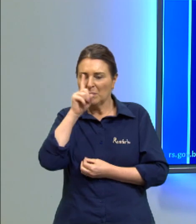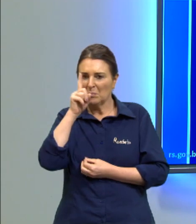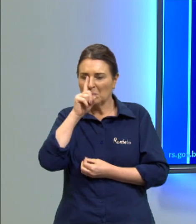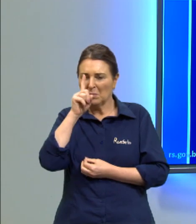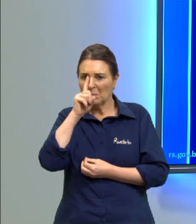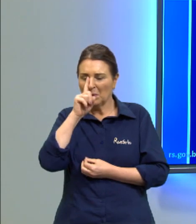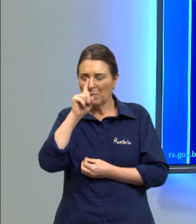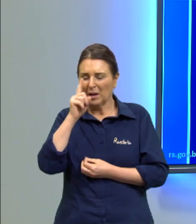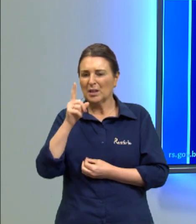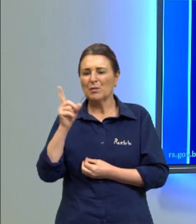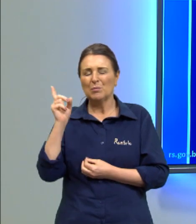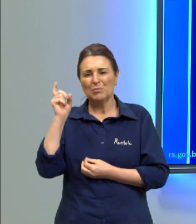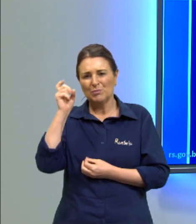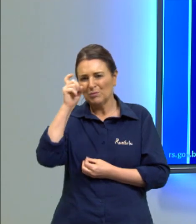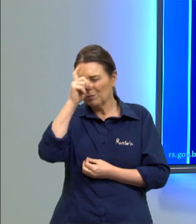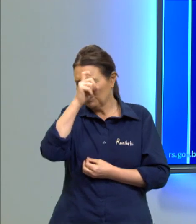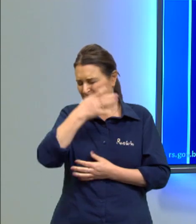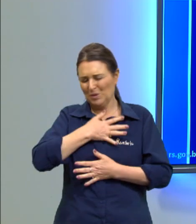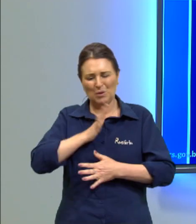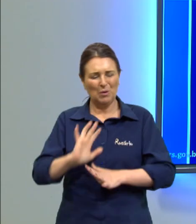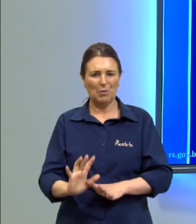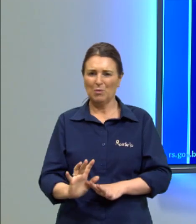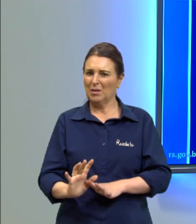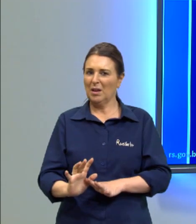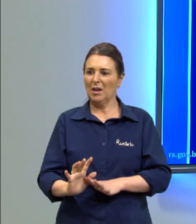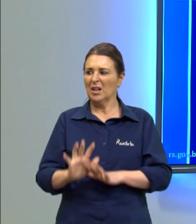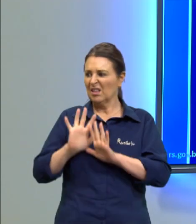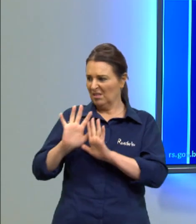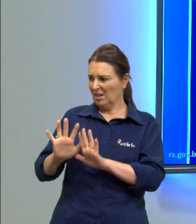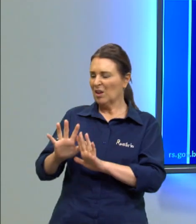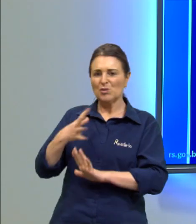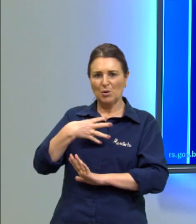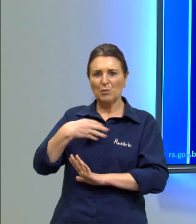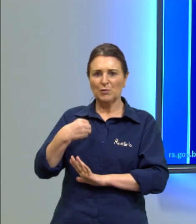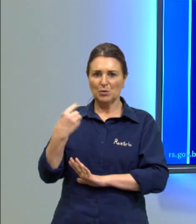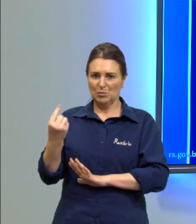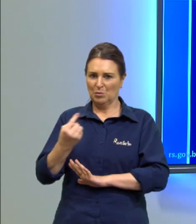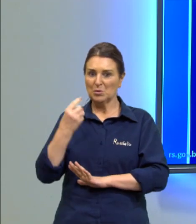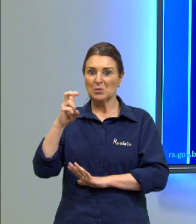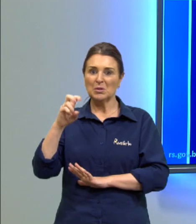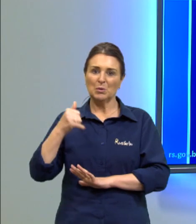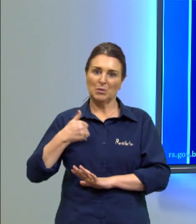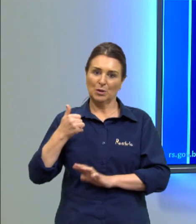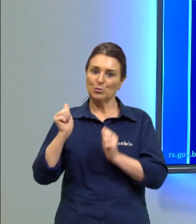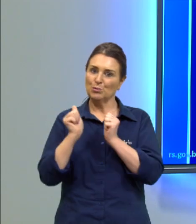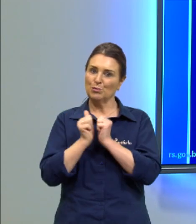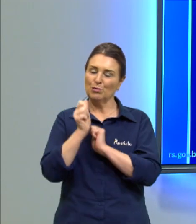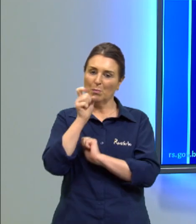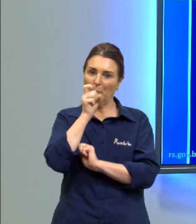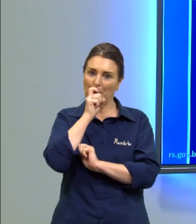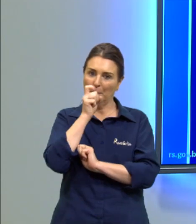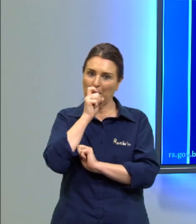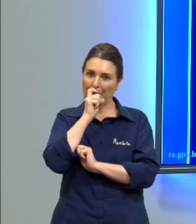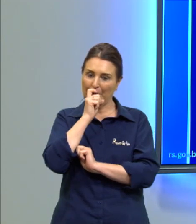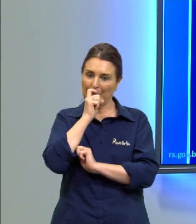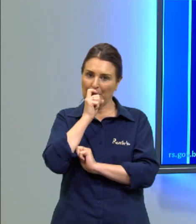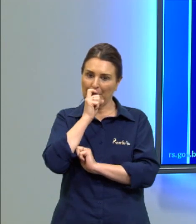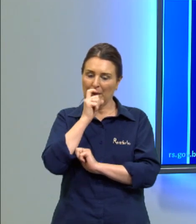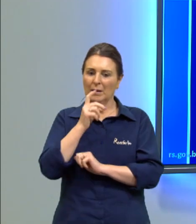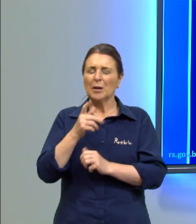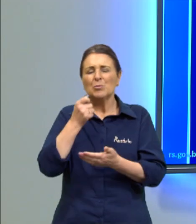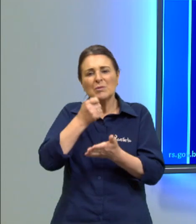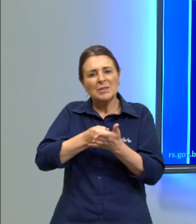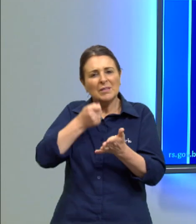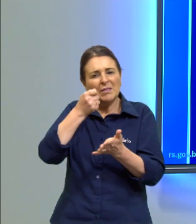suporta mais passar por dificuldades ela deixa esse filho sozinho esse filho de cinco anos com o pai então com muita